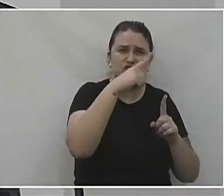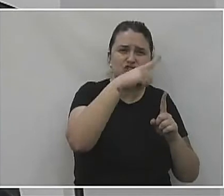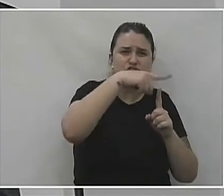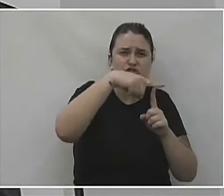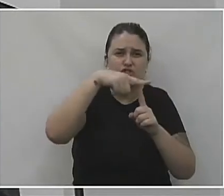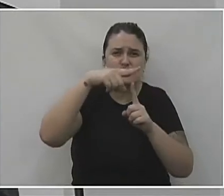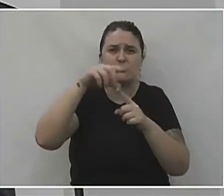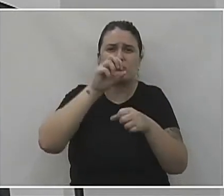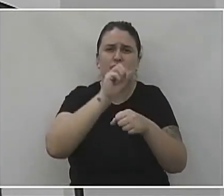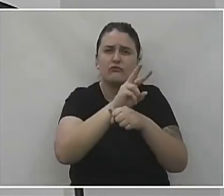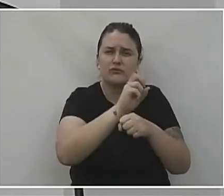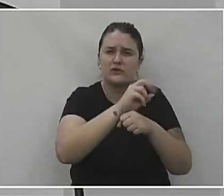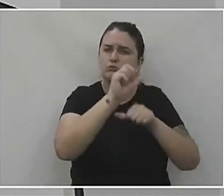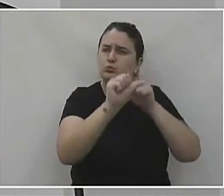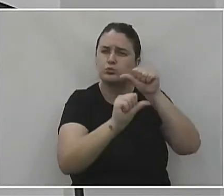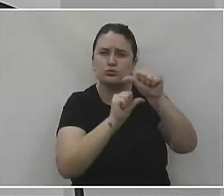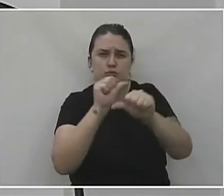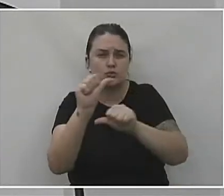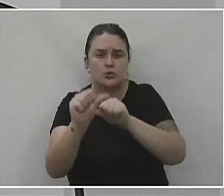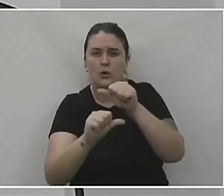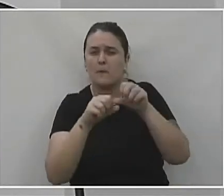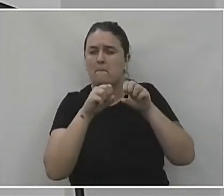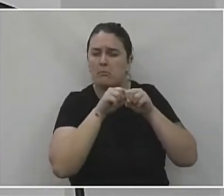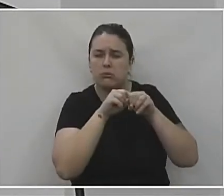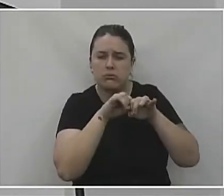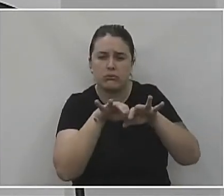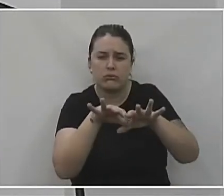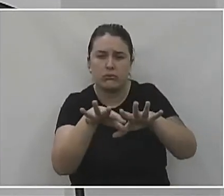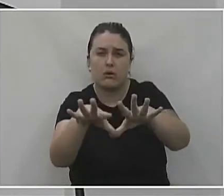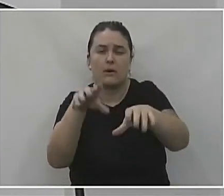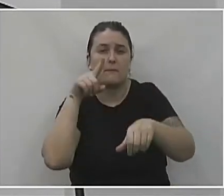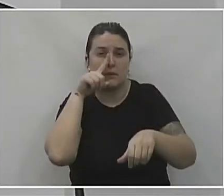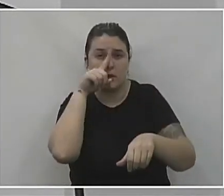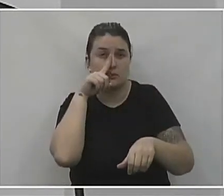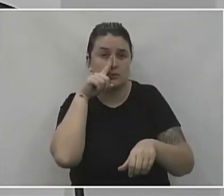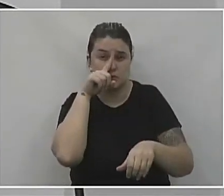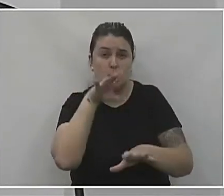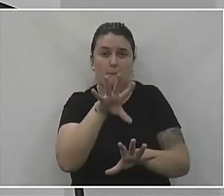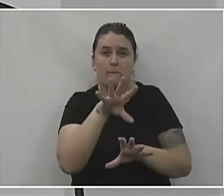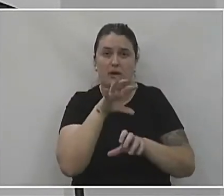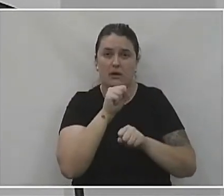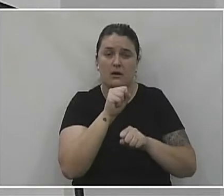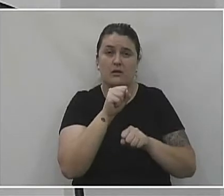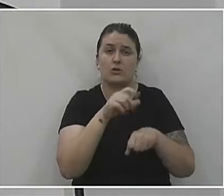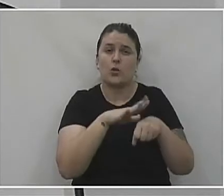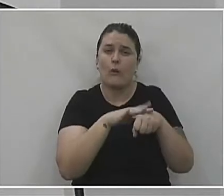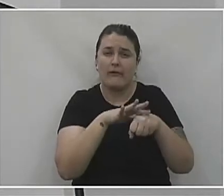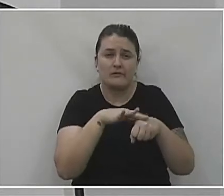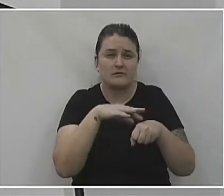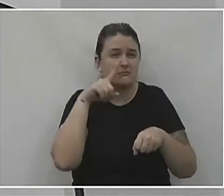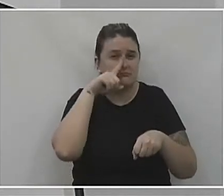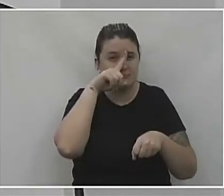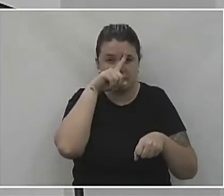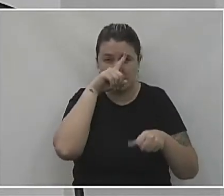transforma e tem uma transmissibilidade maior, com um agravamento maior também.